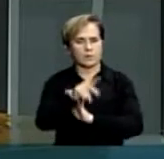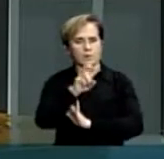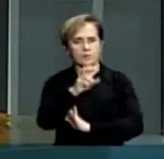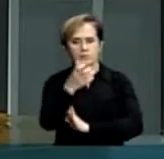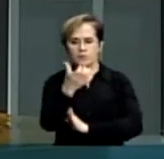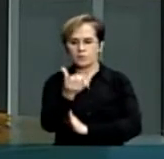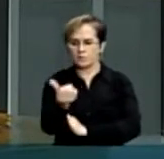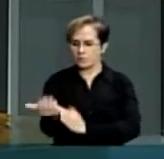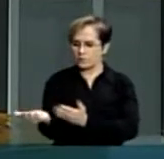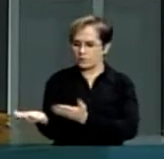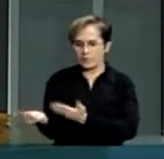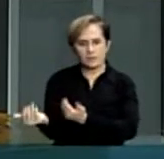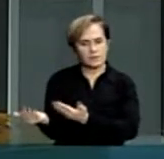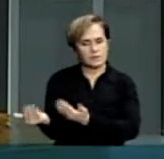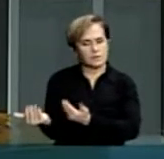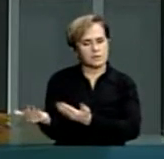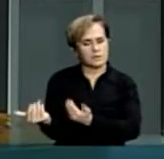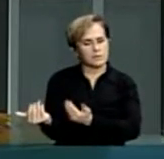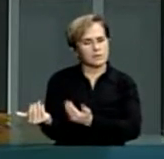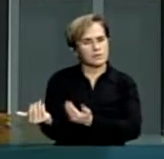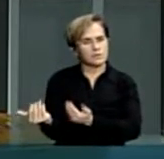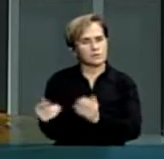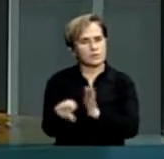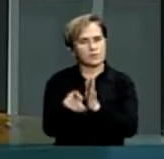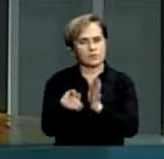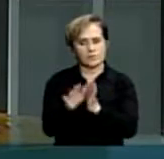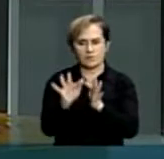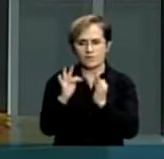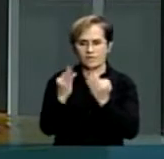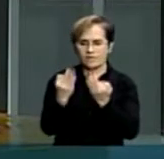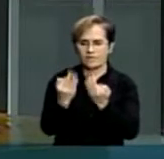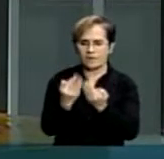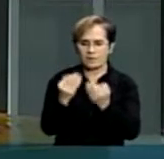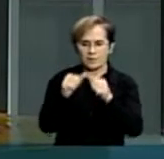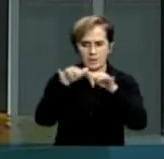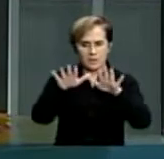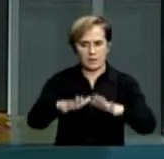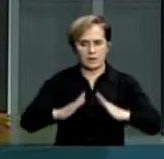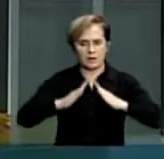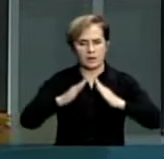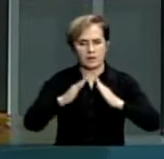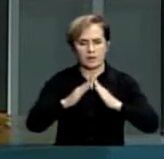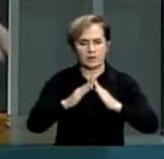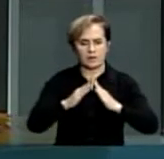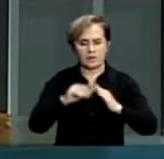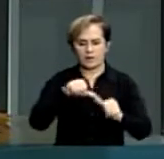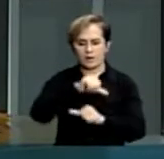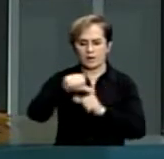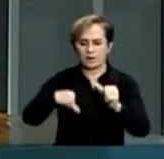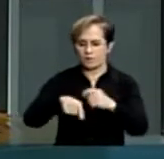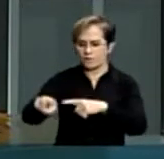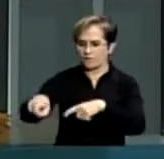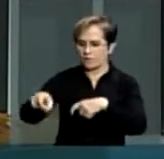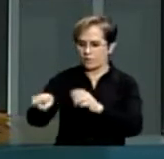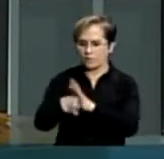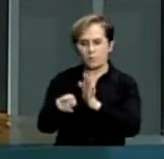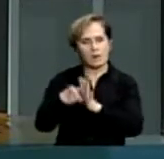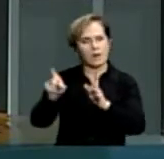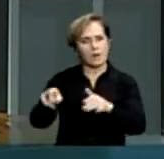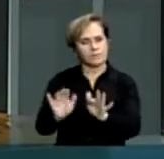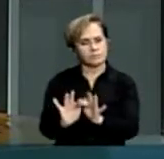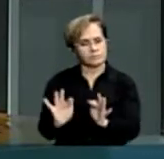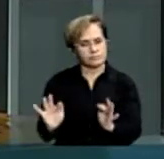jovens, filhos de assentados da reforma agrária, de pequenos agricultores,